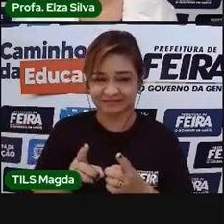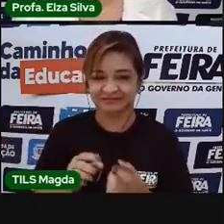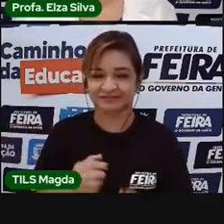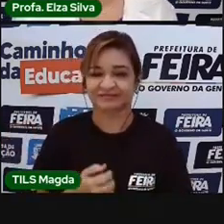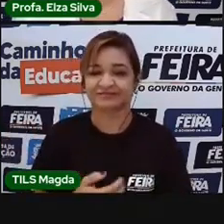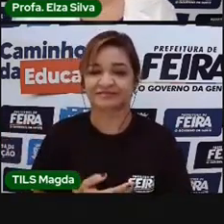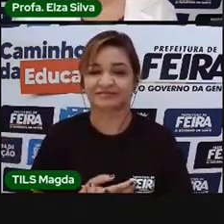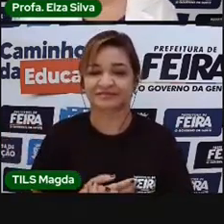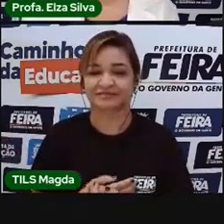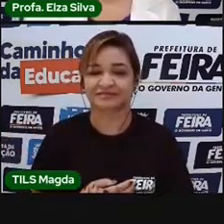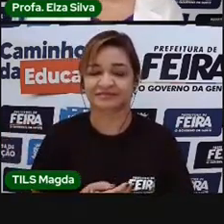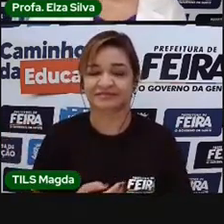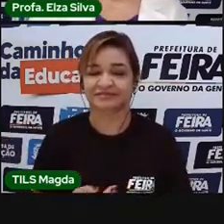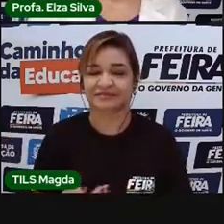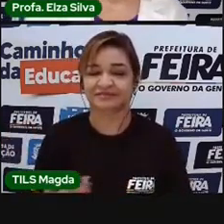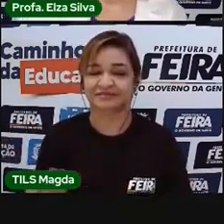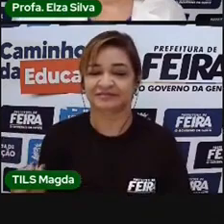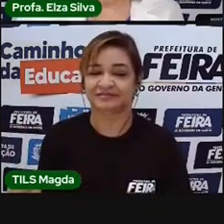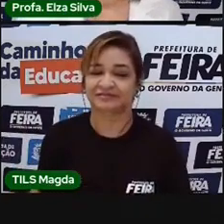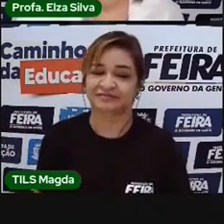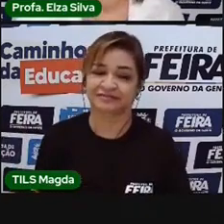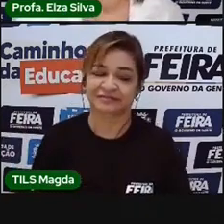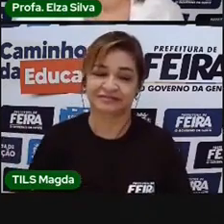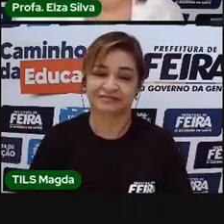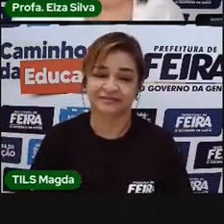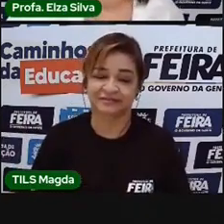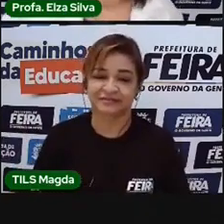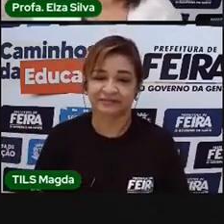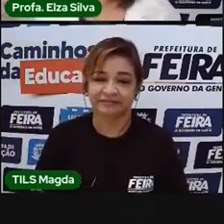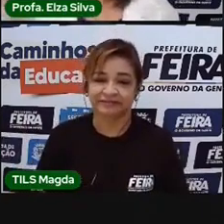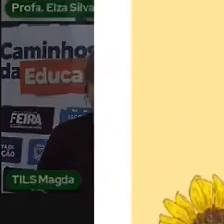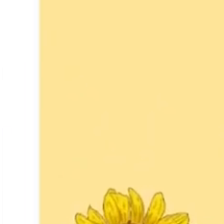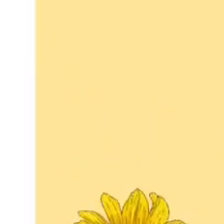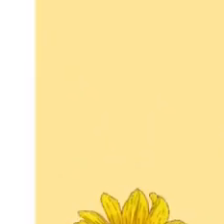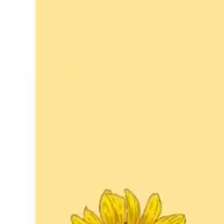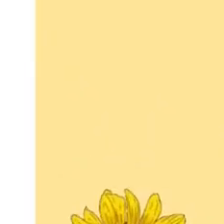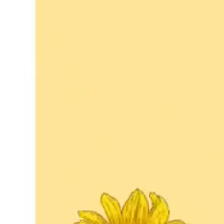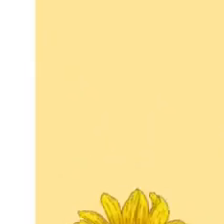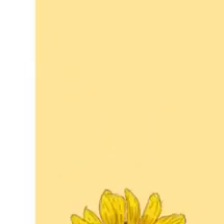Tchau, Tchau. Tchau, Tchau. Tchau. Tchau. Tchau.